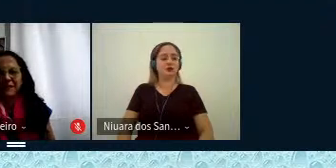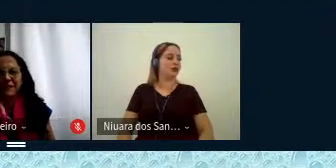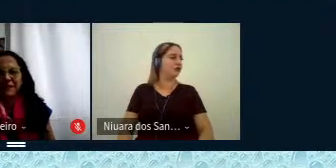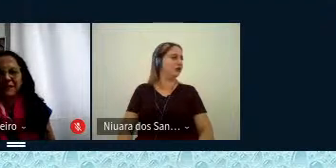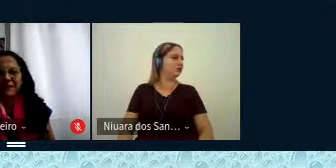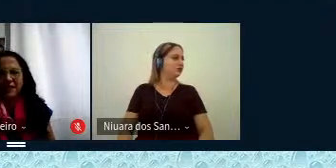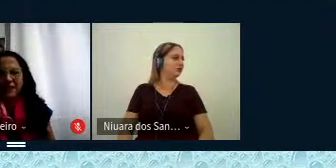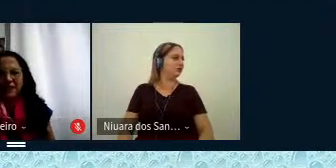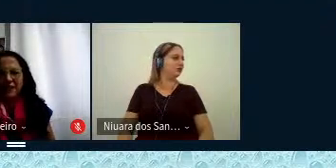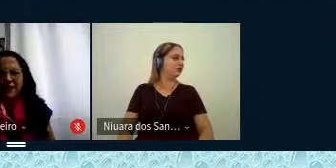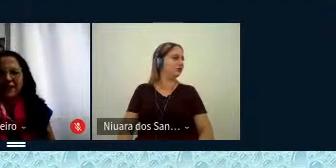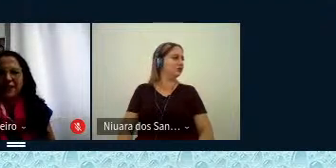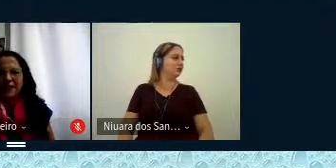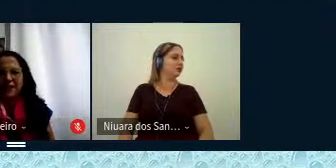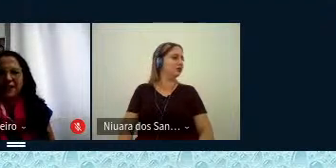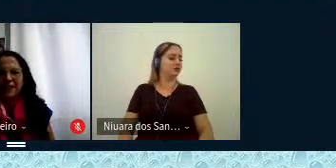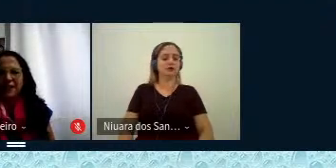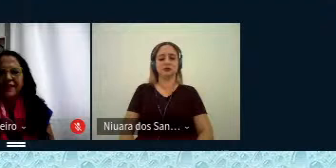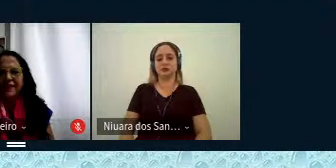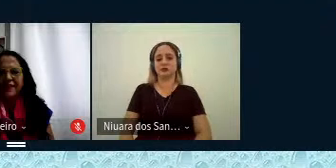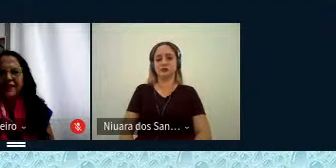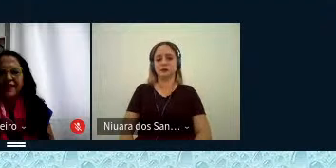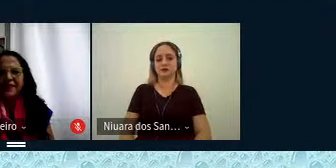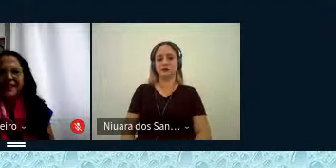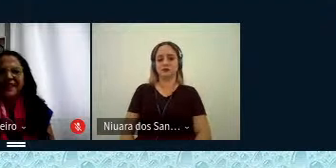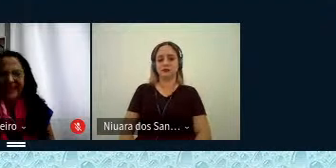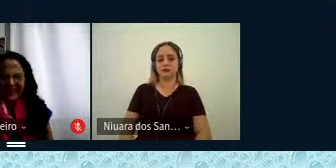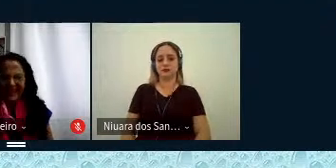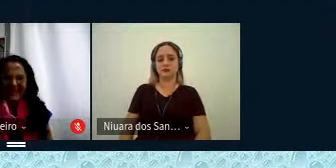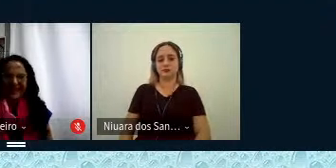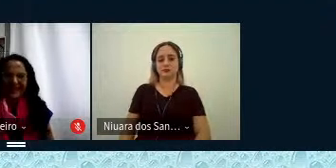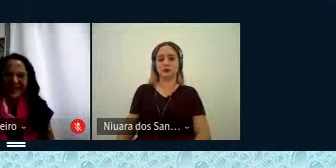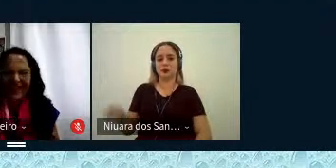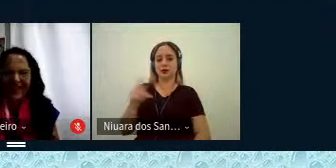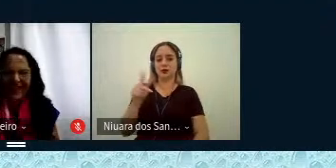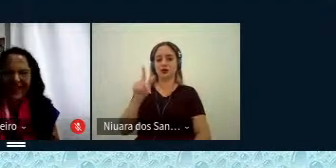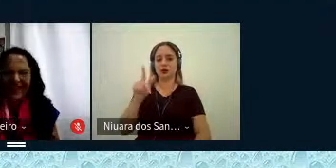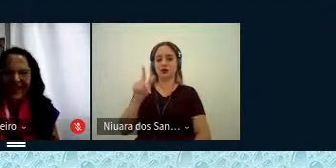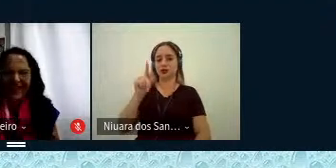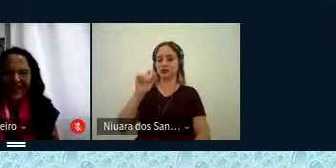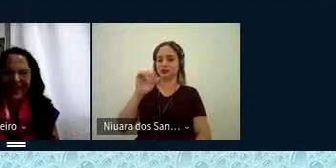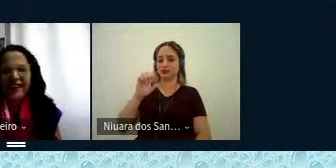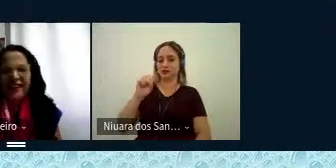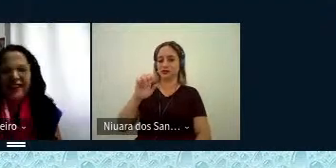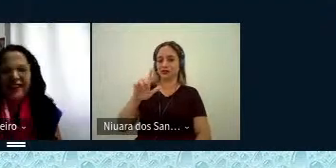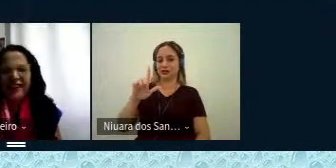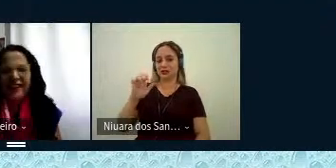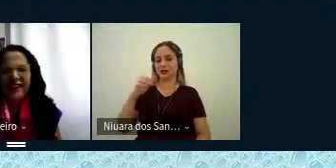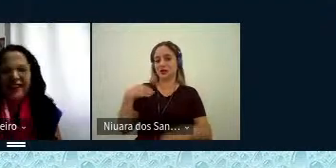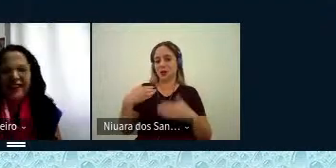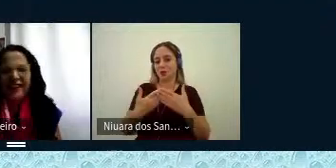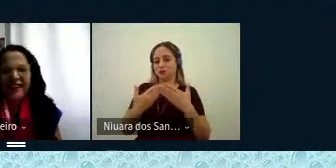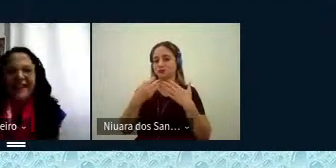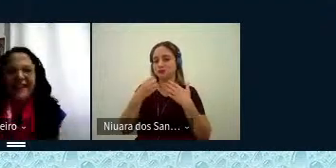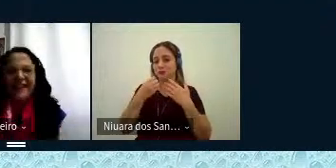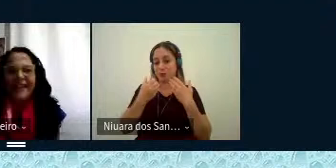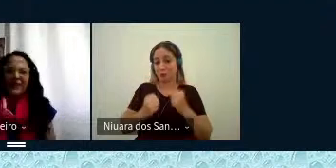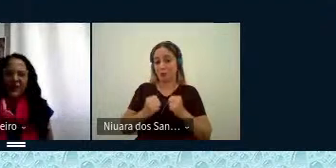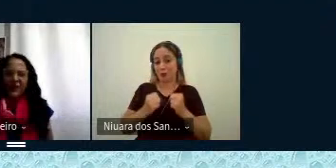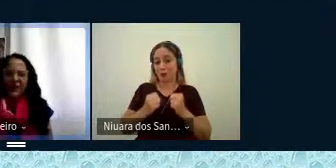Então, a gente não se dá, eu vi um pouquinho com a professora Gisele. Por favor, a fala é sua.